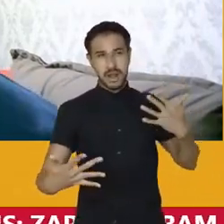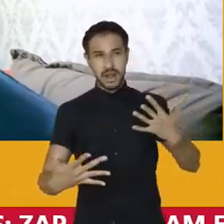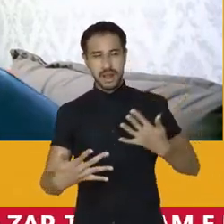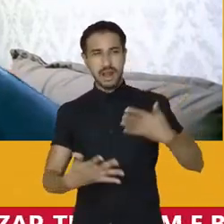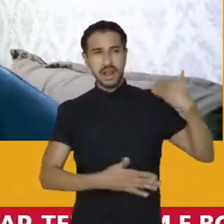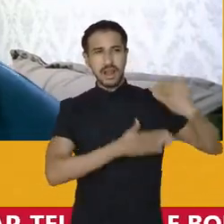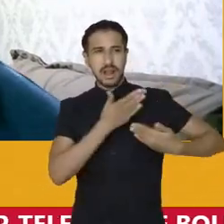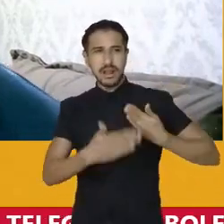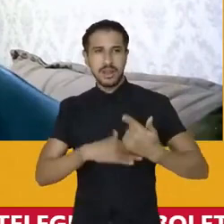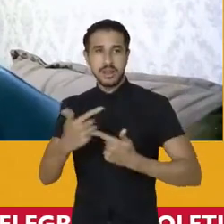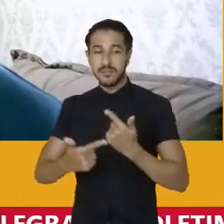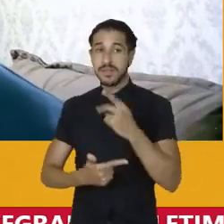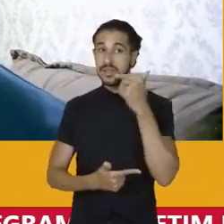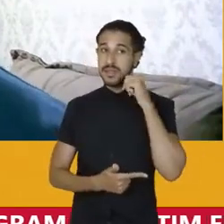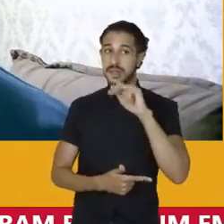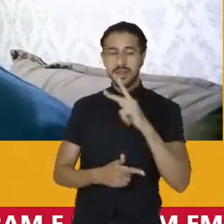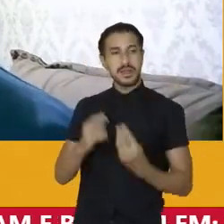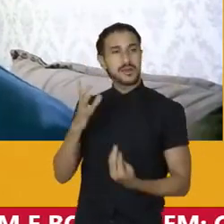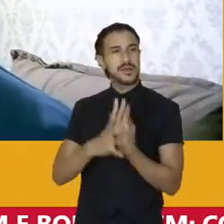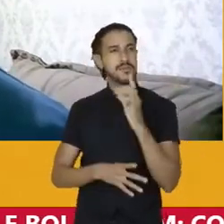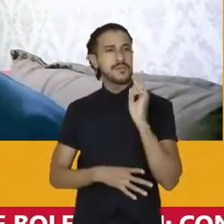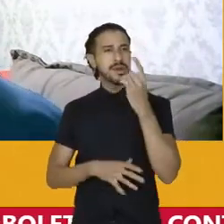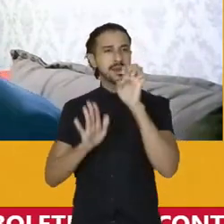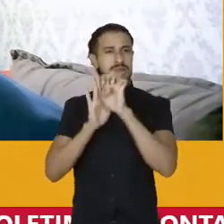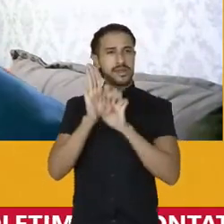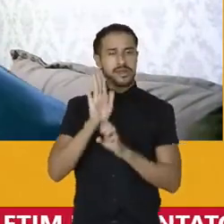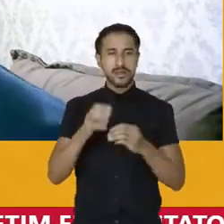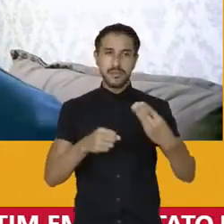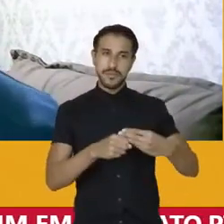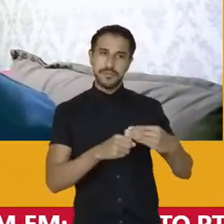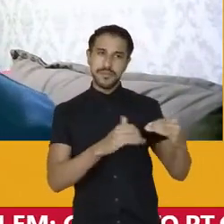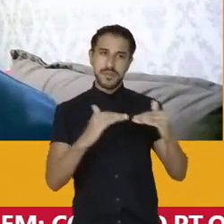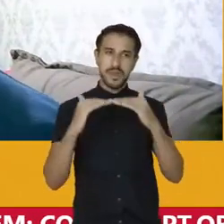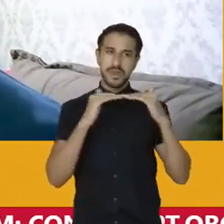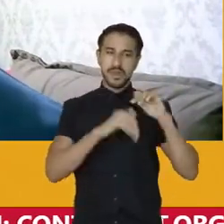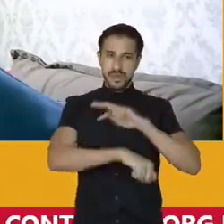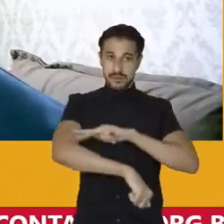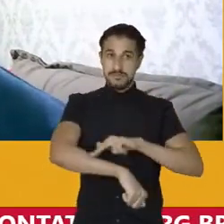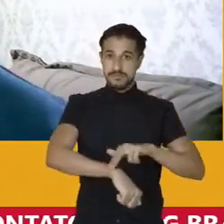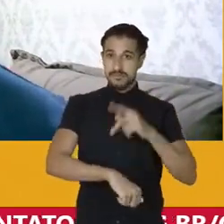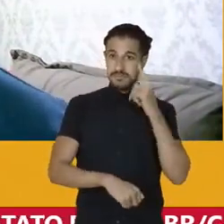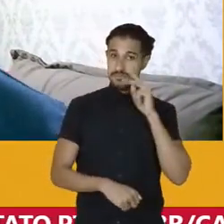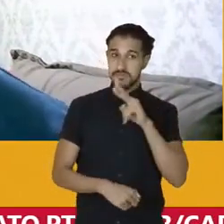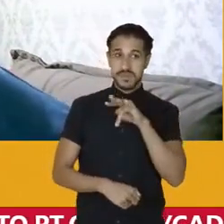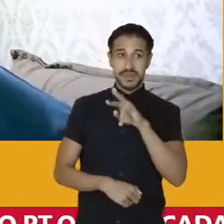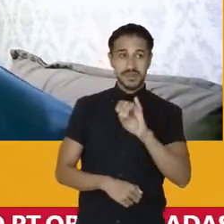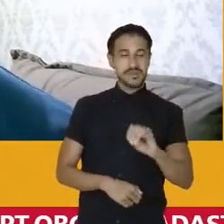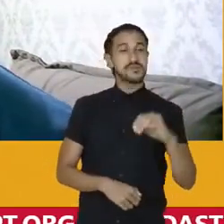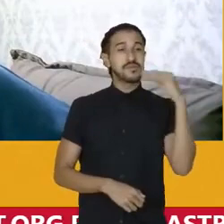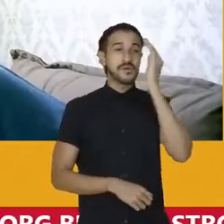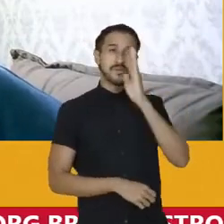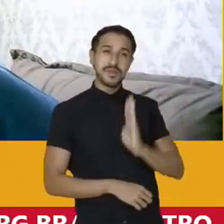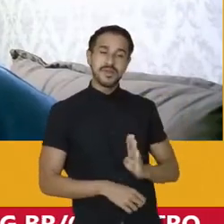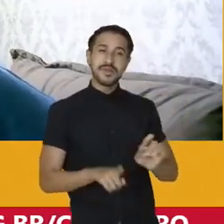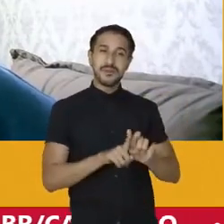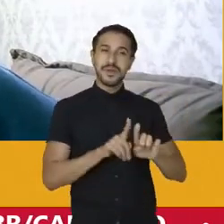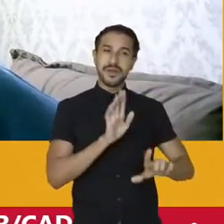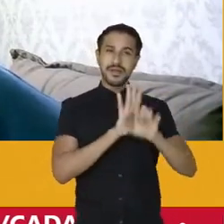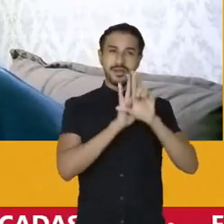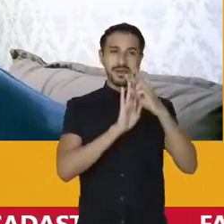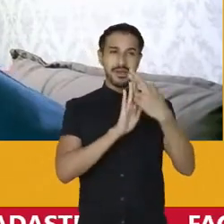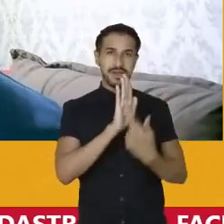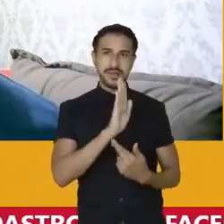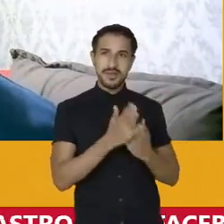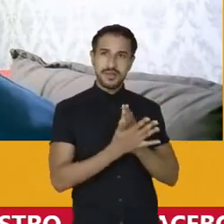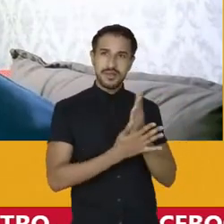sua trajetória, ela criou o primeiro Estatuto Municipal da Igualdade Racial, viu, Vinícius? Do Brasil e a Lei de Diretrizes